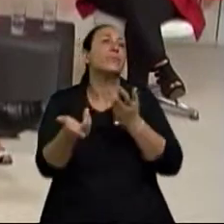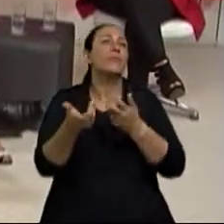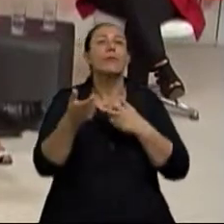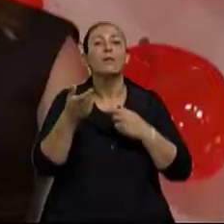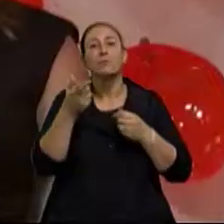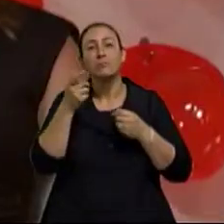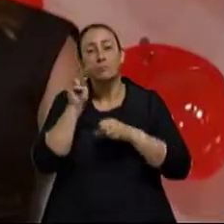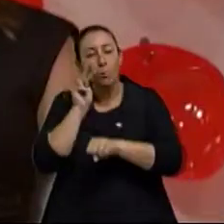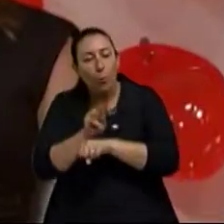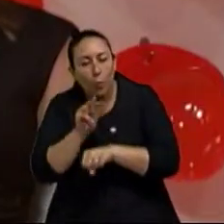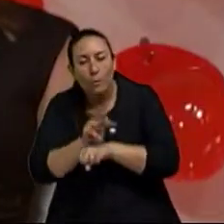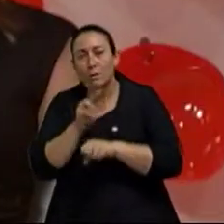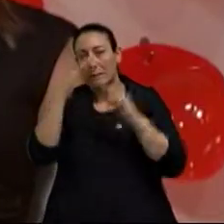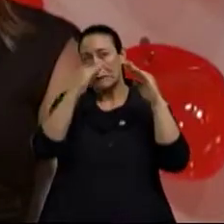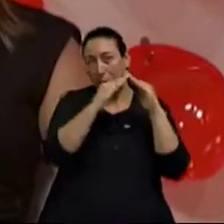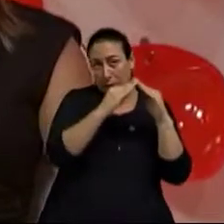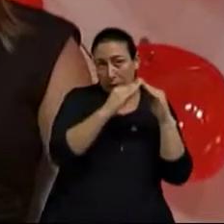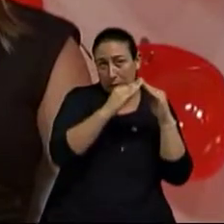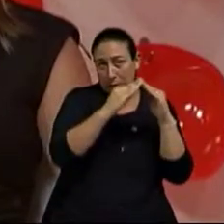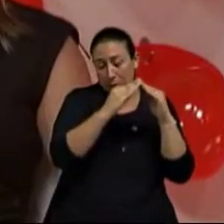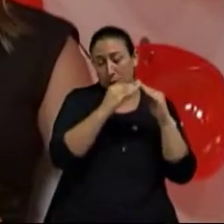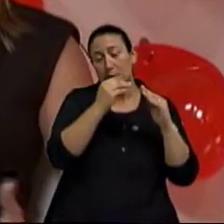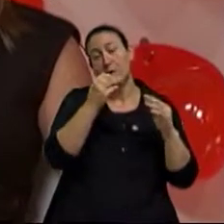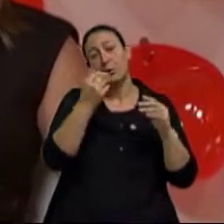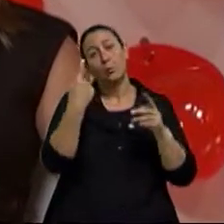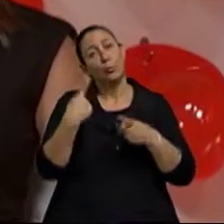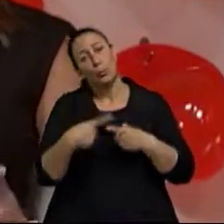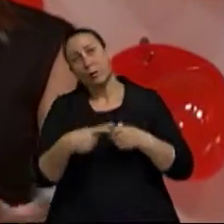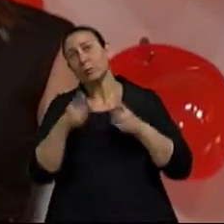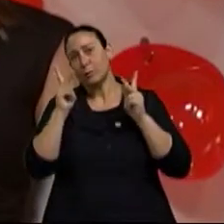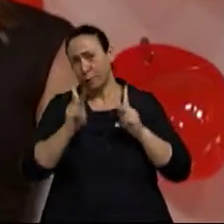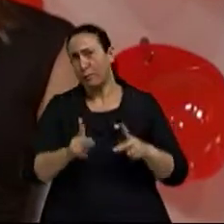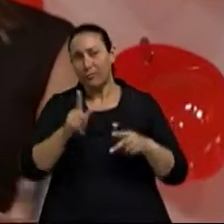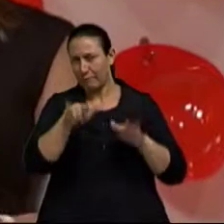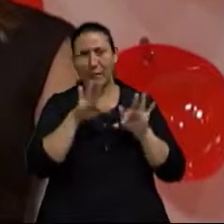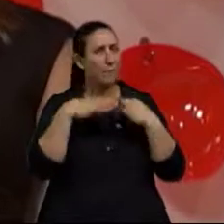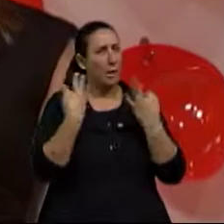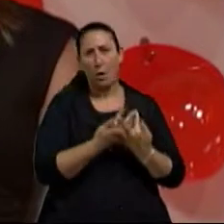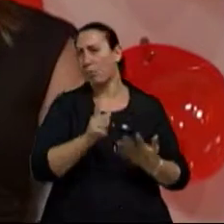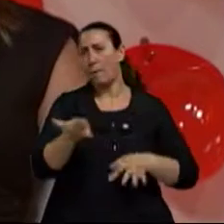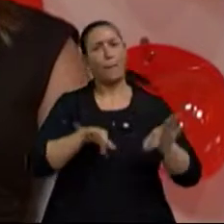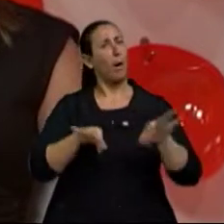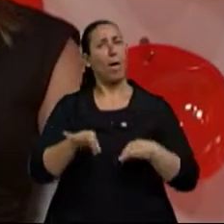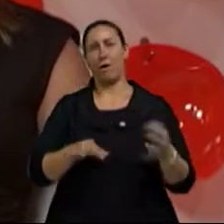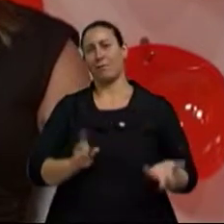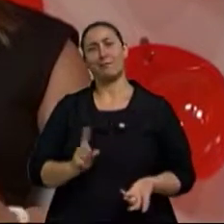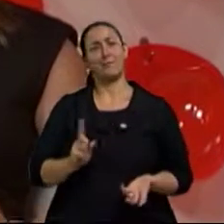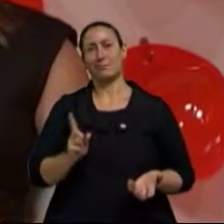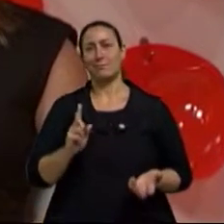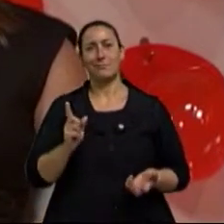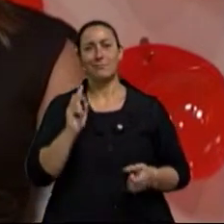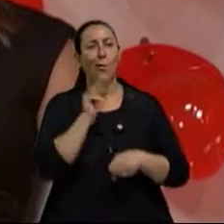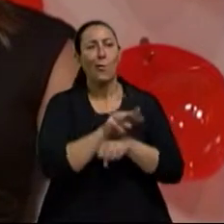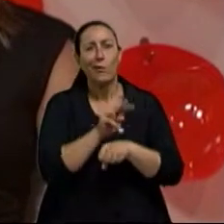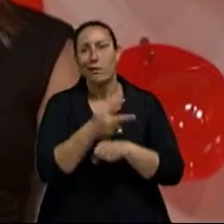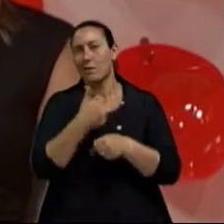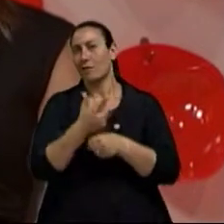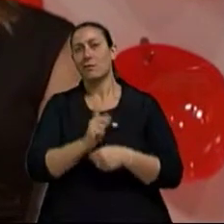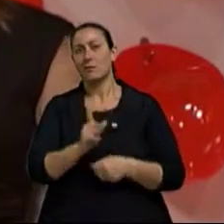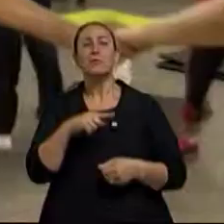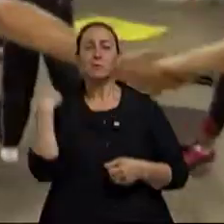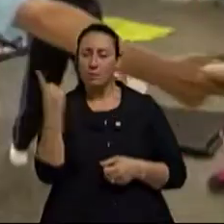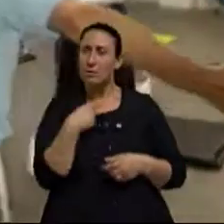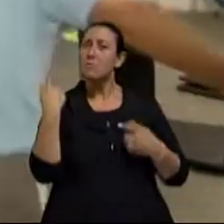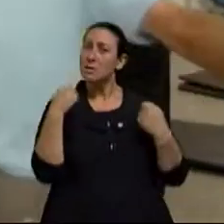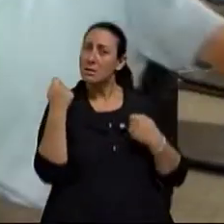tanto no cuidado no domicílio, né? Porque as pessoas, elas... A família, ela não está preparada para cuidar da pessoa idosa e a gente tem que orientar,